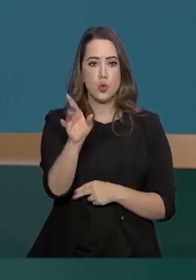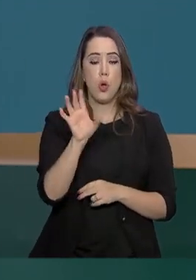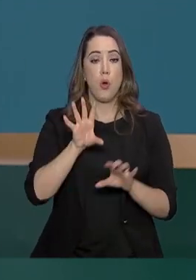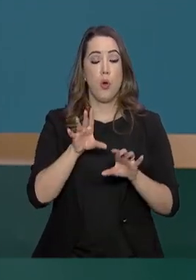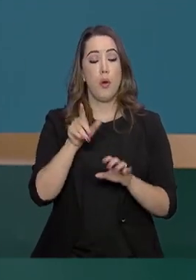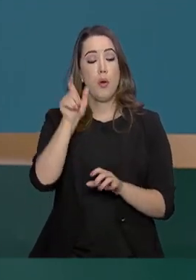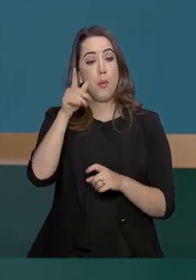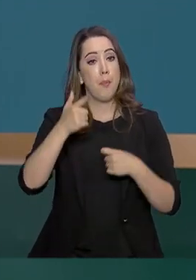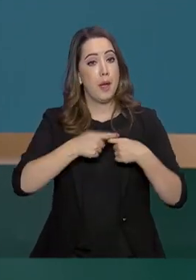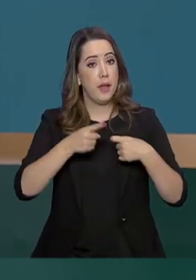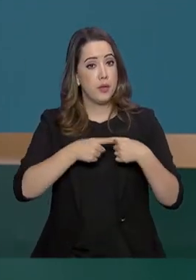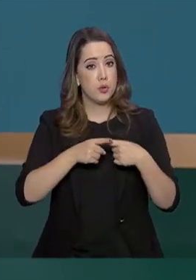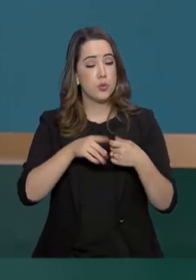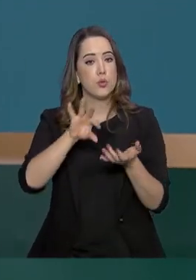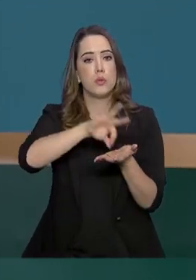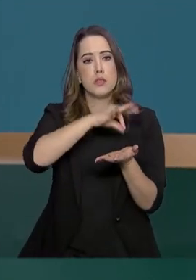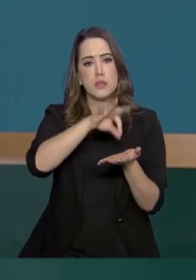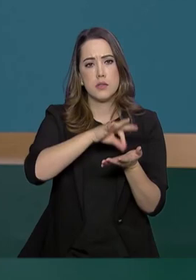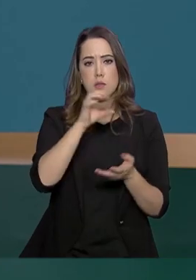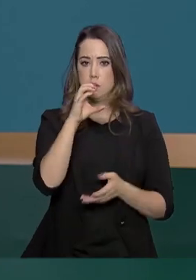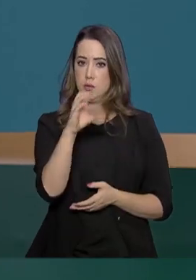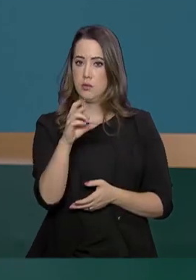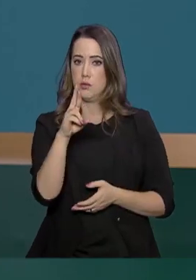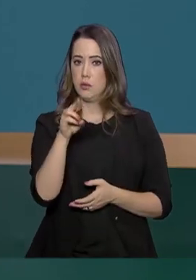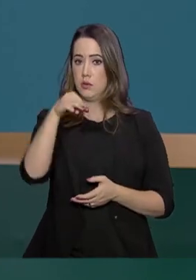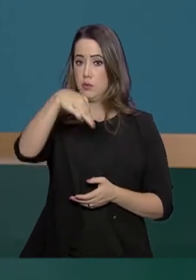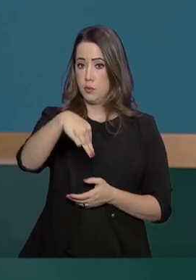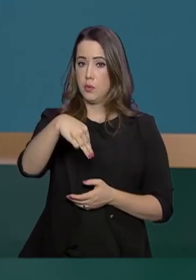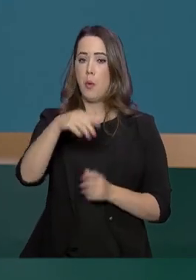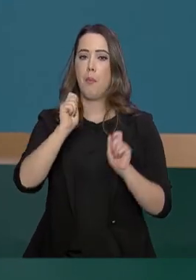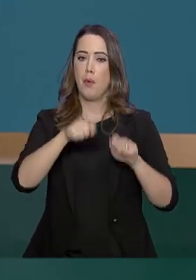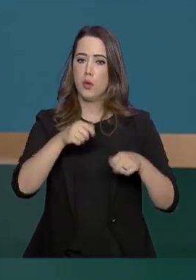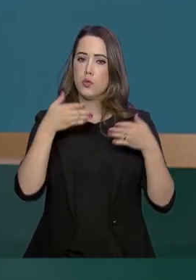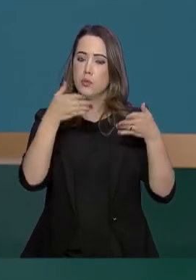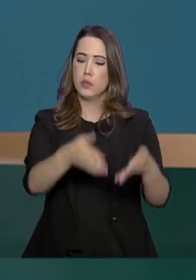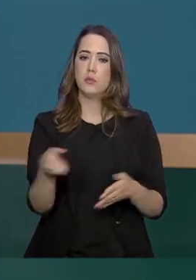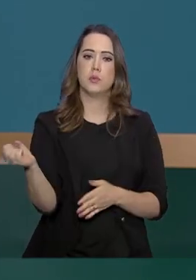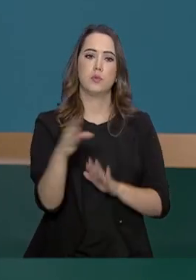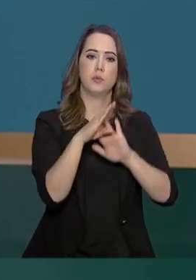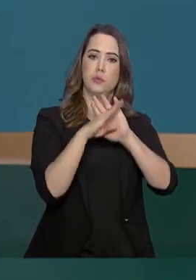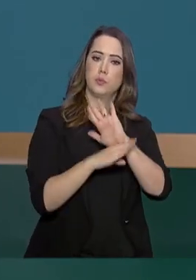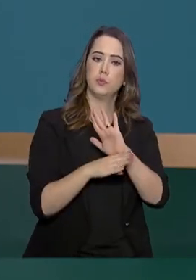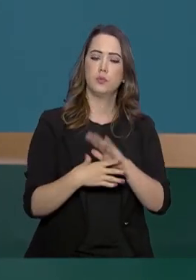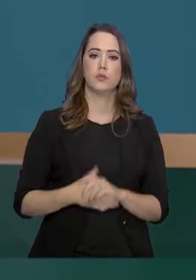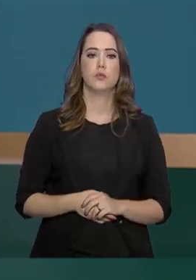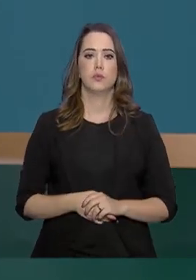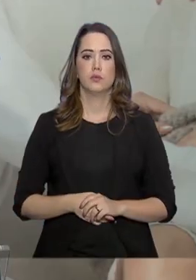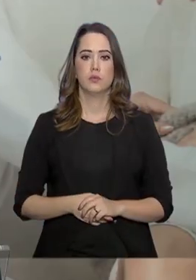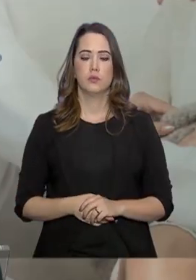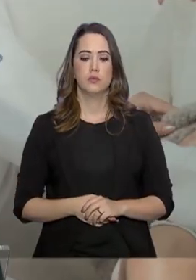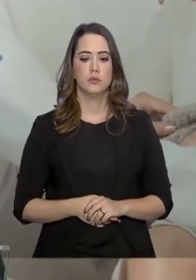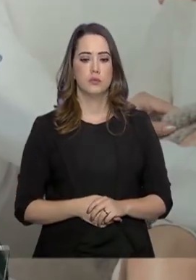inscrição nos respectivos conselhos regionais de medicina vão poder participar do novo programa.